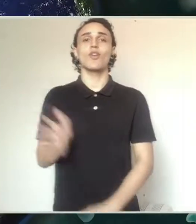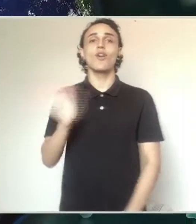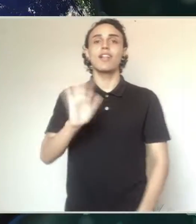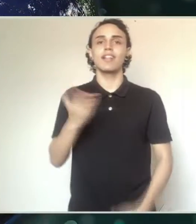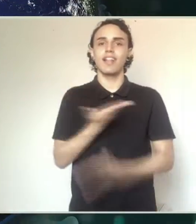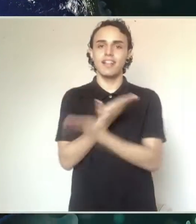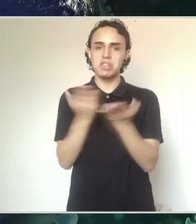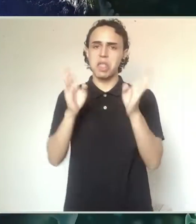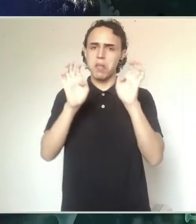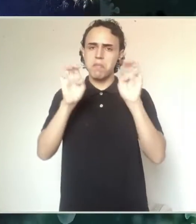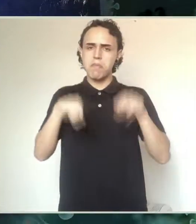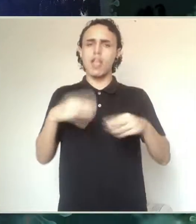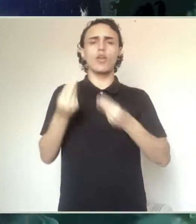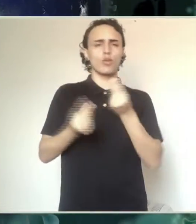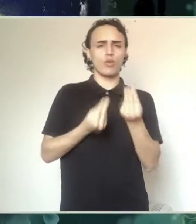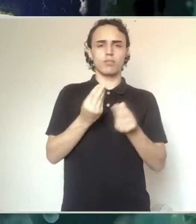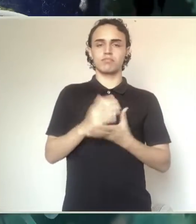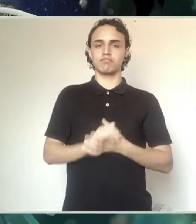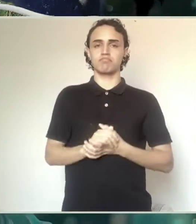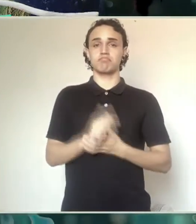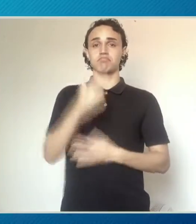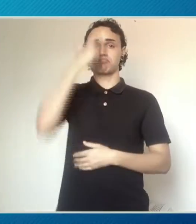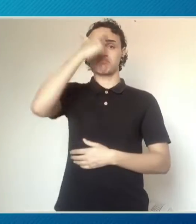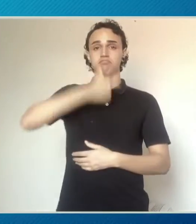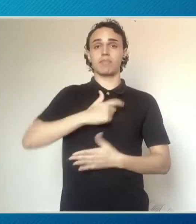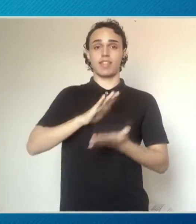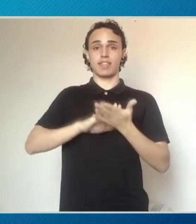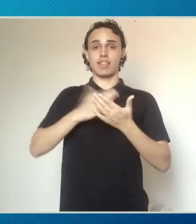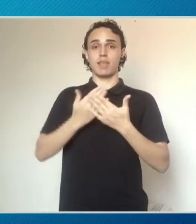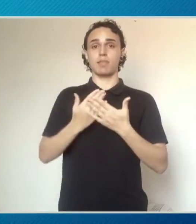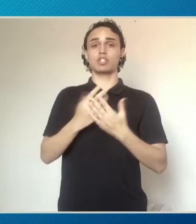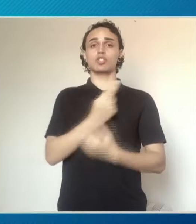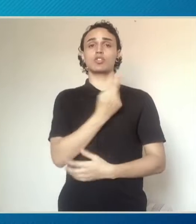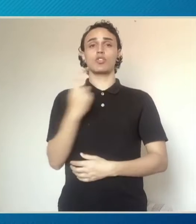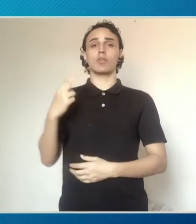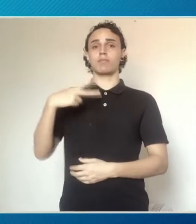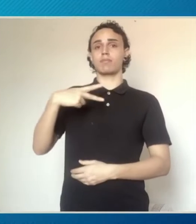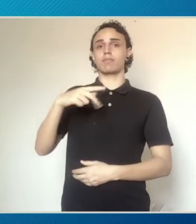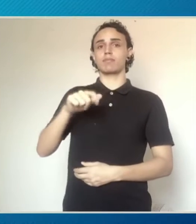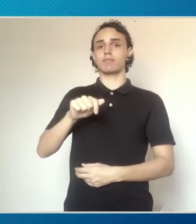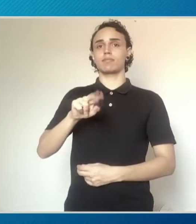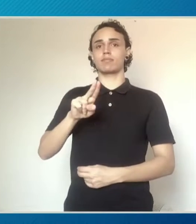Olá, tudo bem? Sou o intérprete Paulo Moraes e este é o meu sinal.